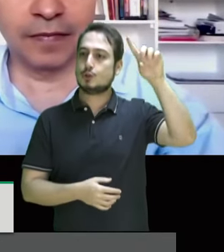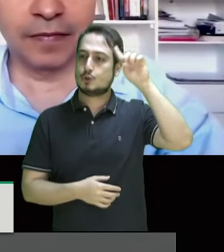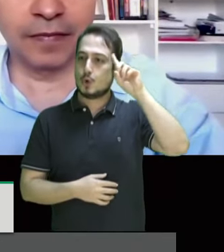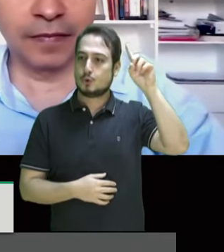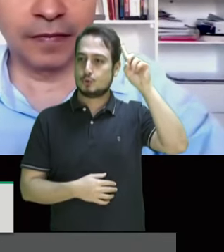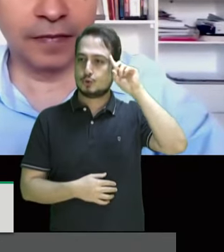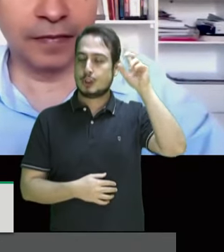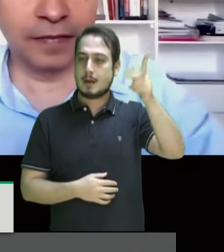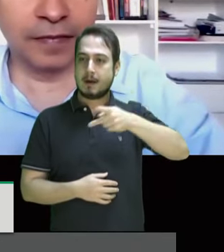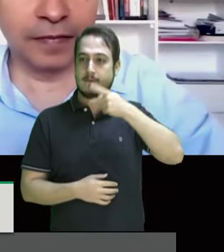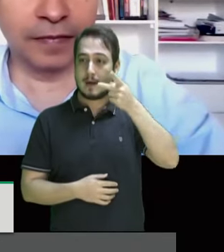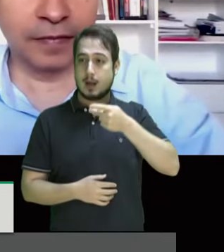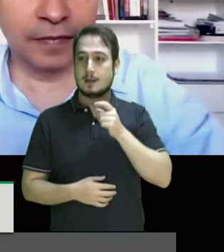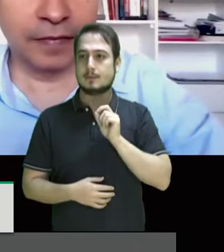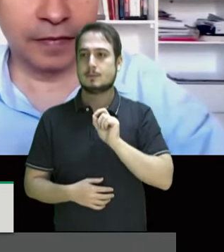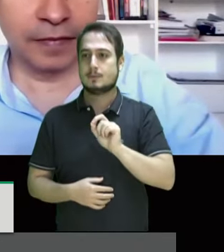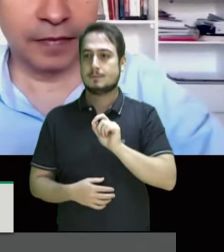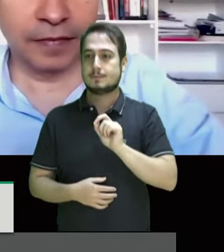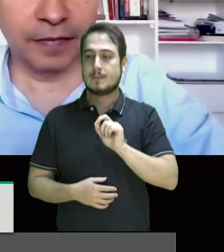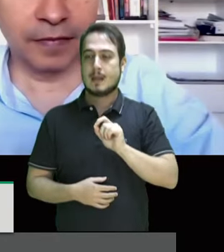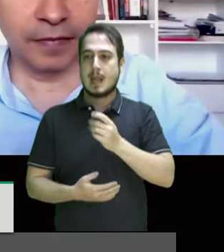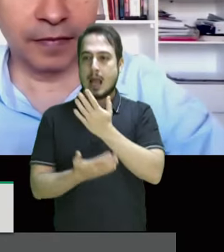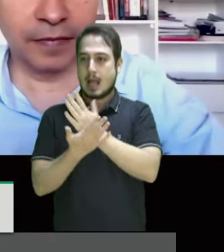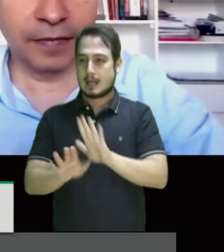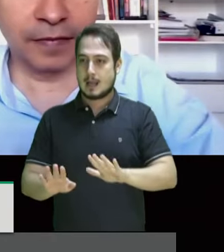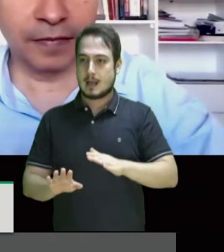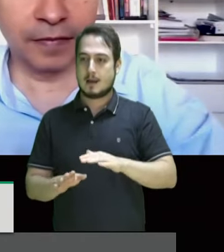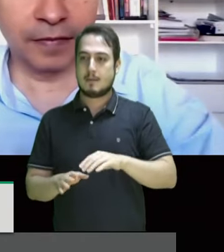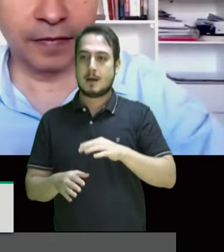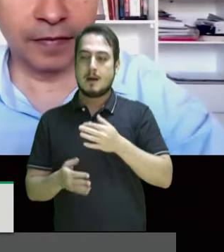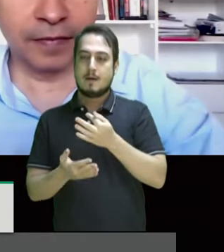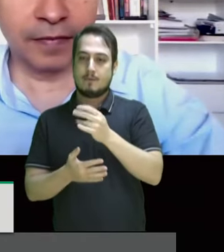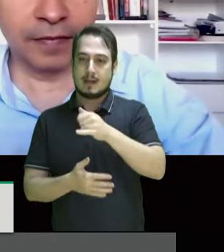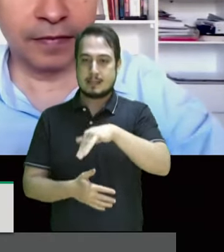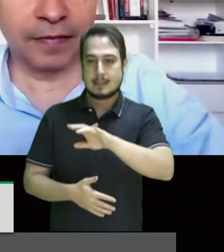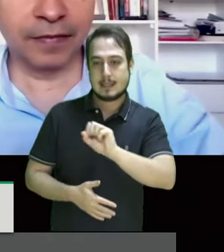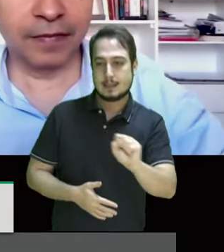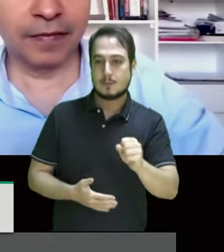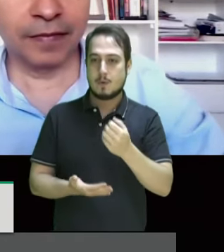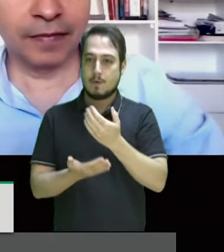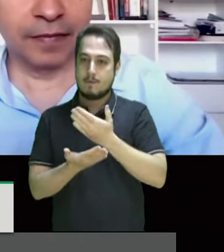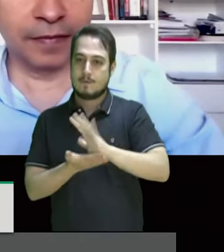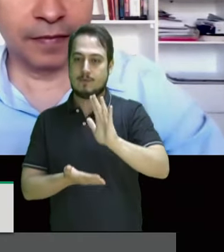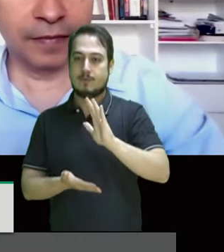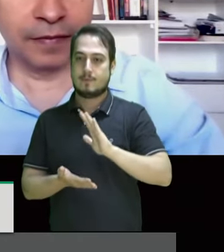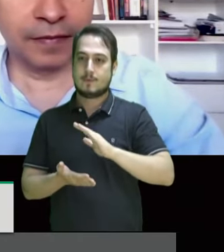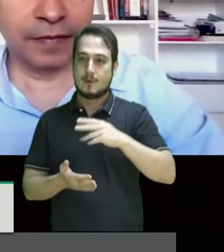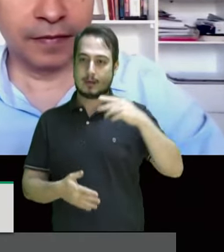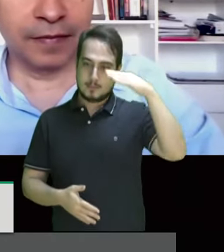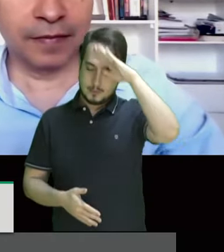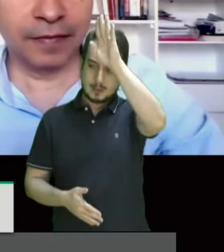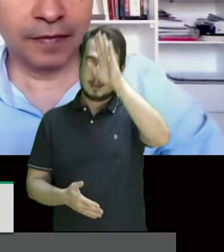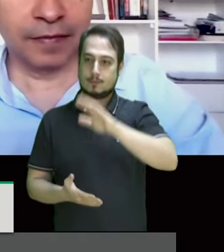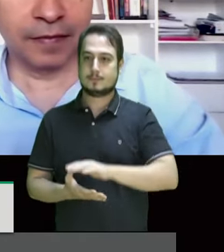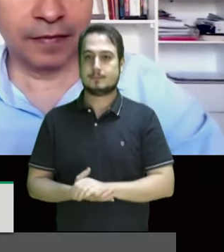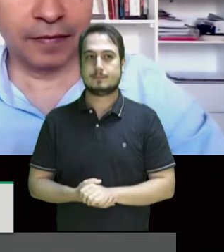para dizer fora racismo, fora fascismo da presidência da República, fora Bolsonaro.